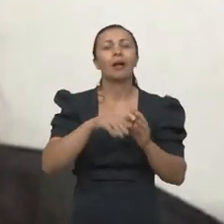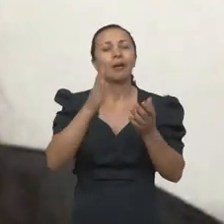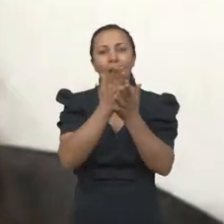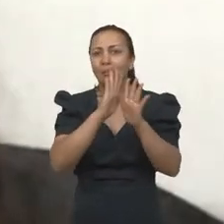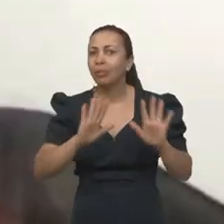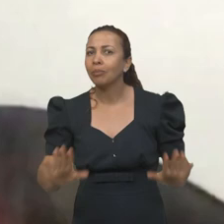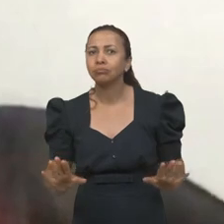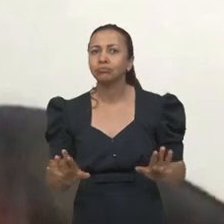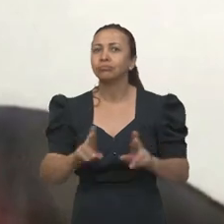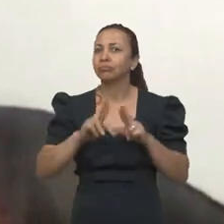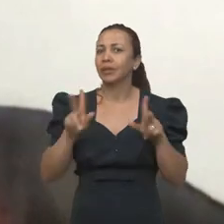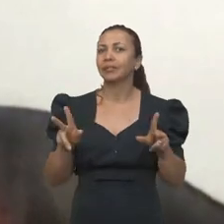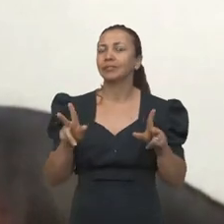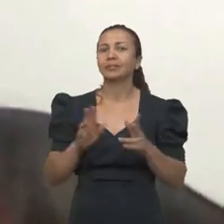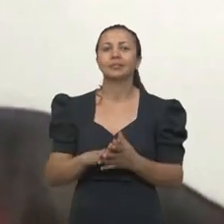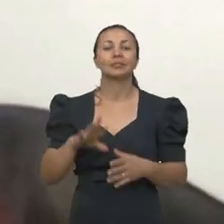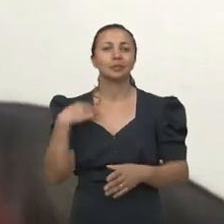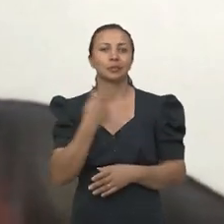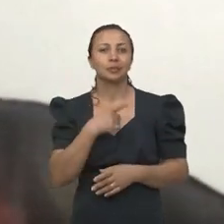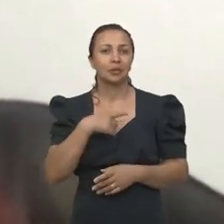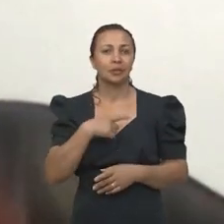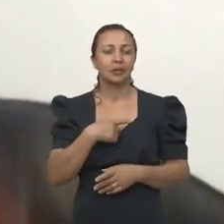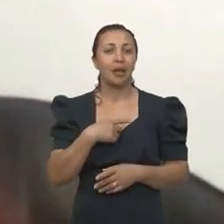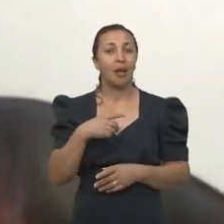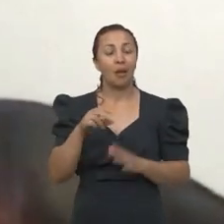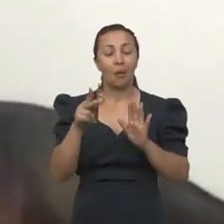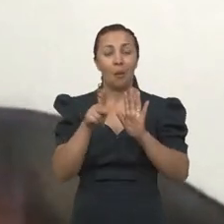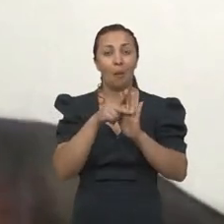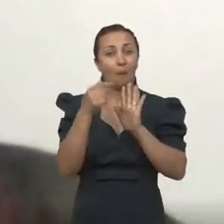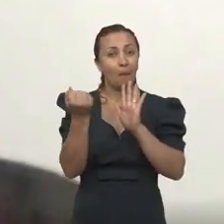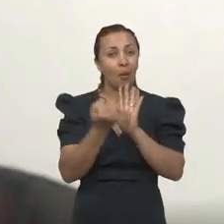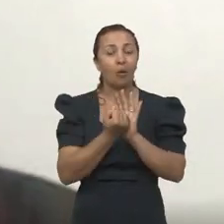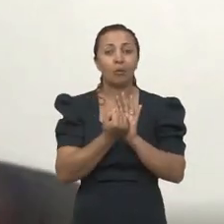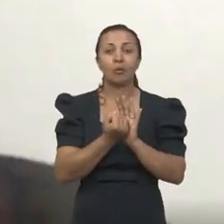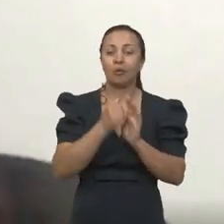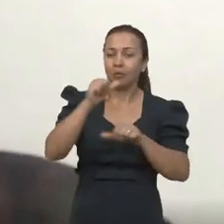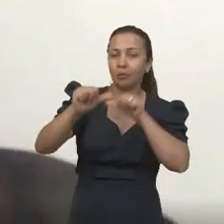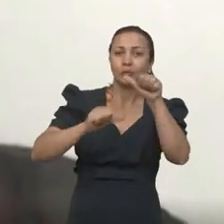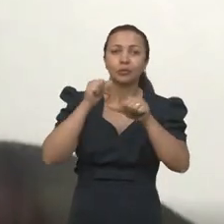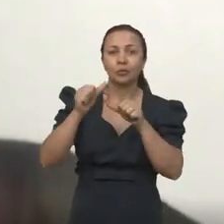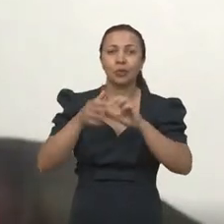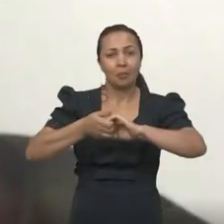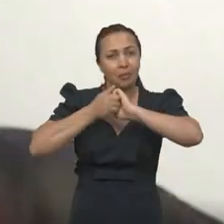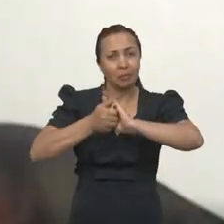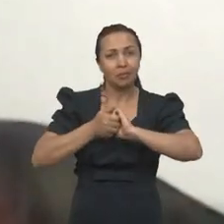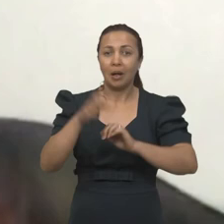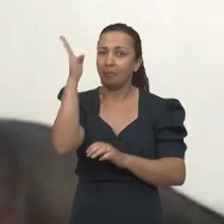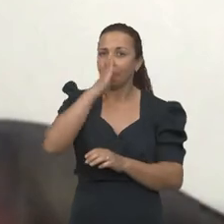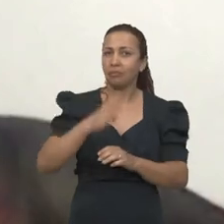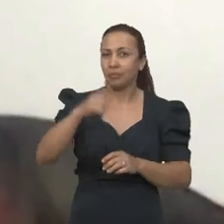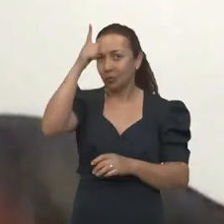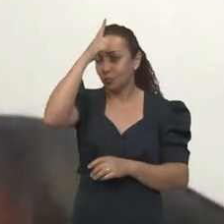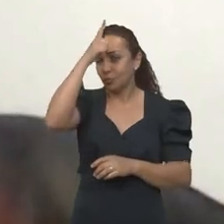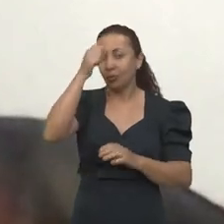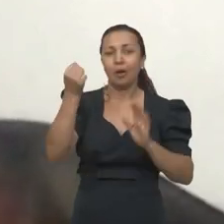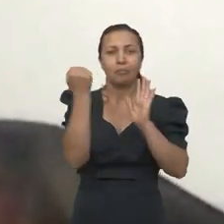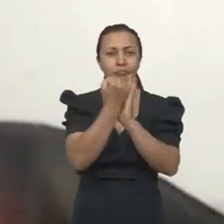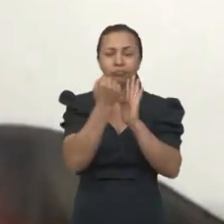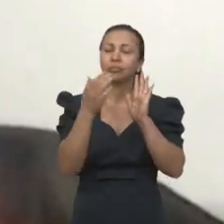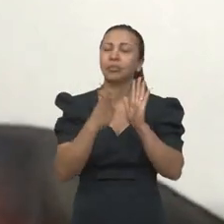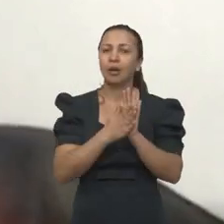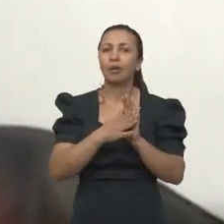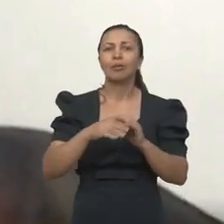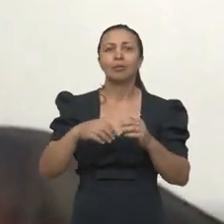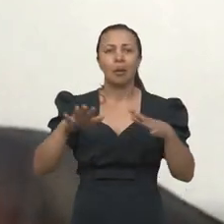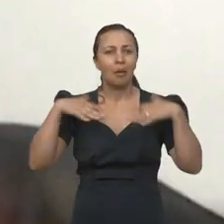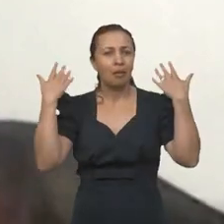deixa de existir. Então a gente tem um protocolo que foi desenvolvido em parceria Brasil e Alemanha, né? É um protocolo muito